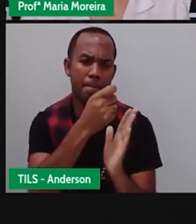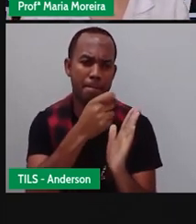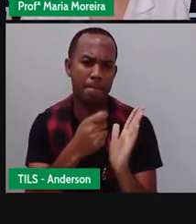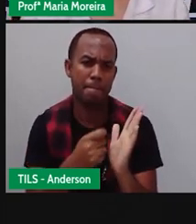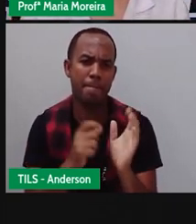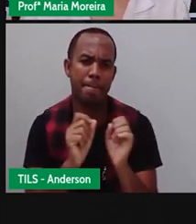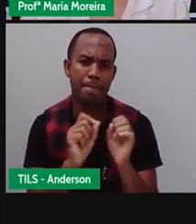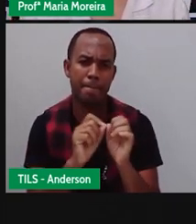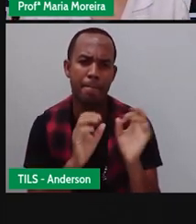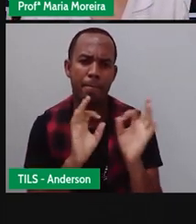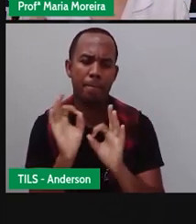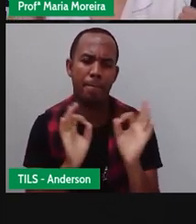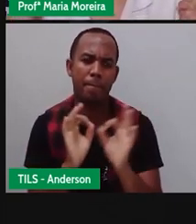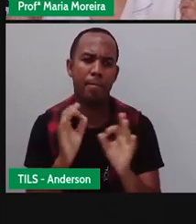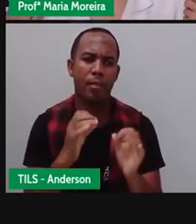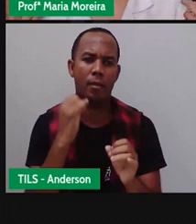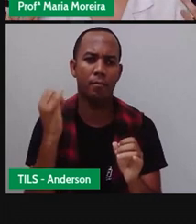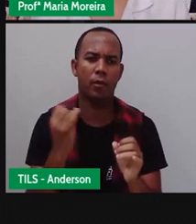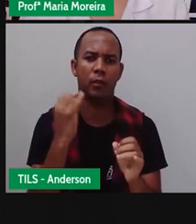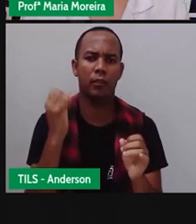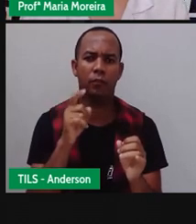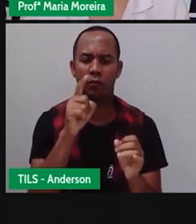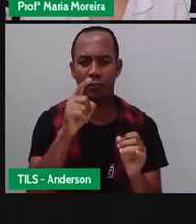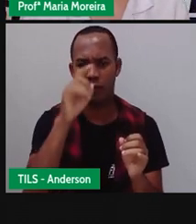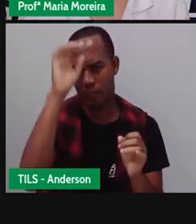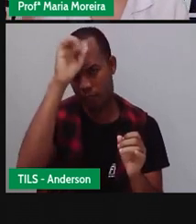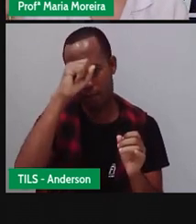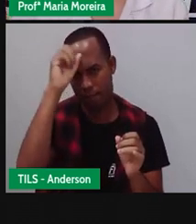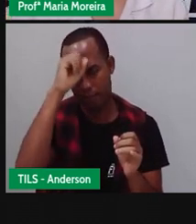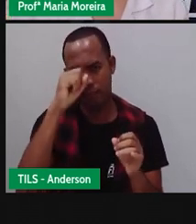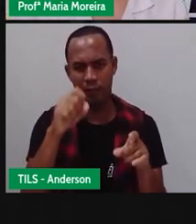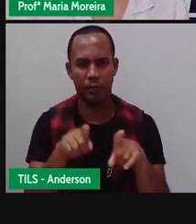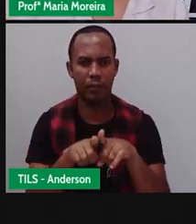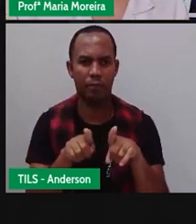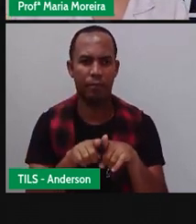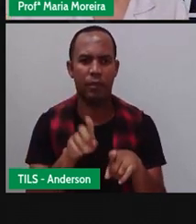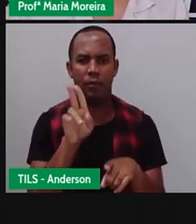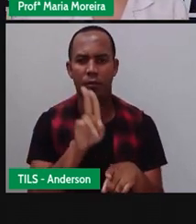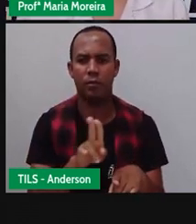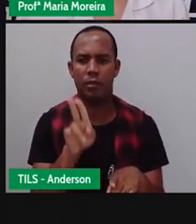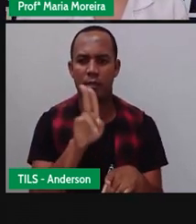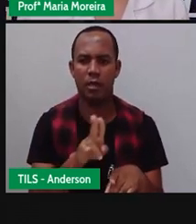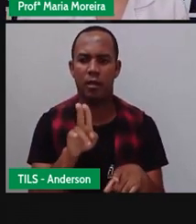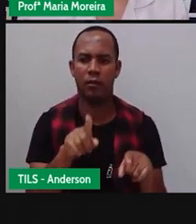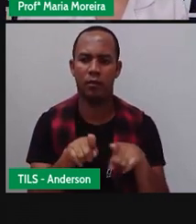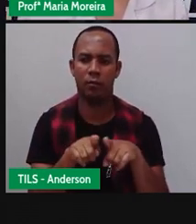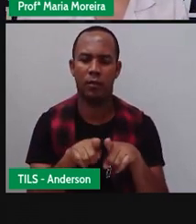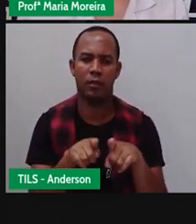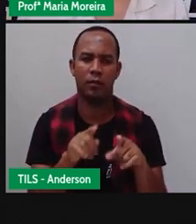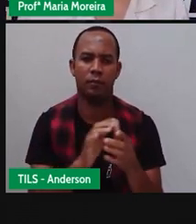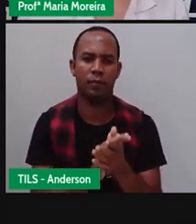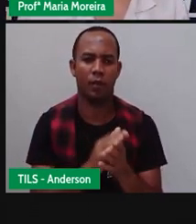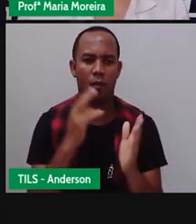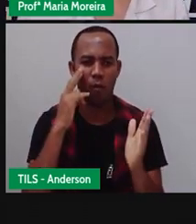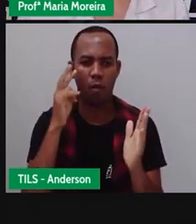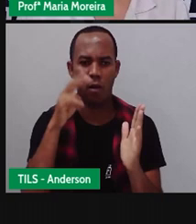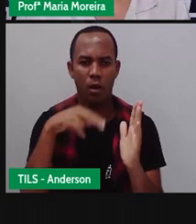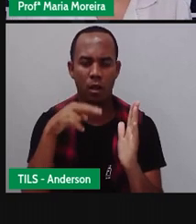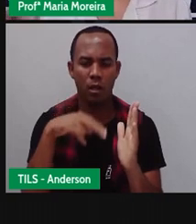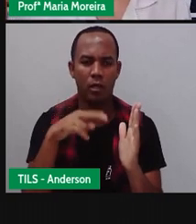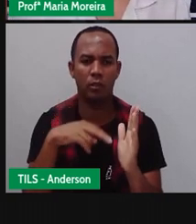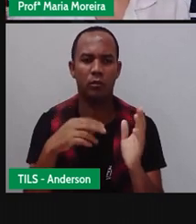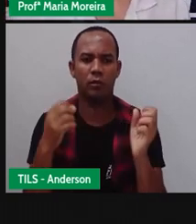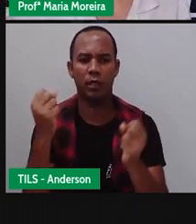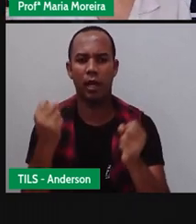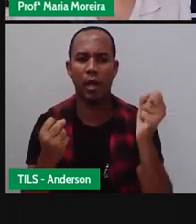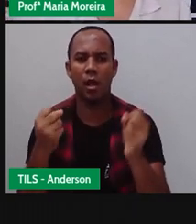tentando fazer. O importante é que você exercite isso aí, que você possa utilizar isso, ó, olhando os automóveis na rua,